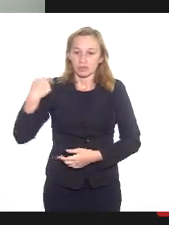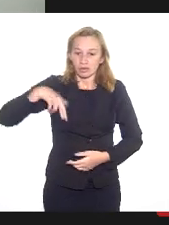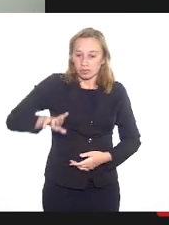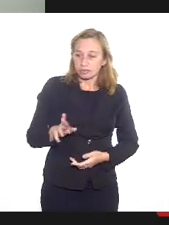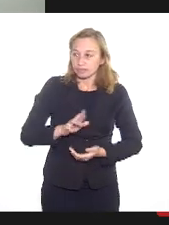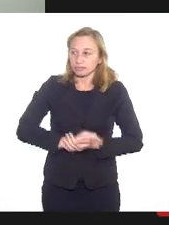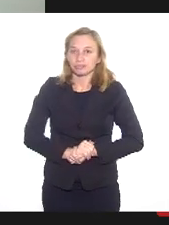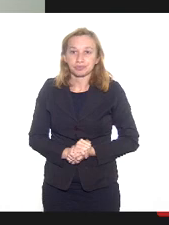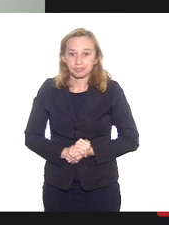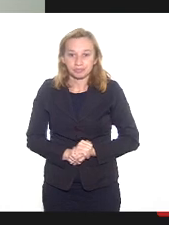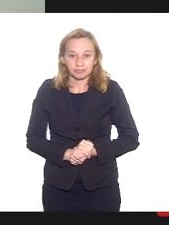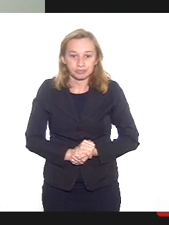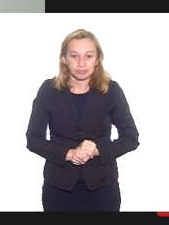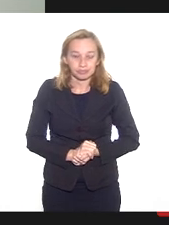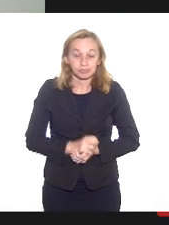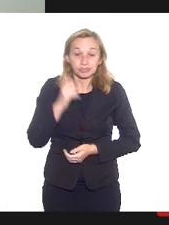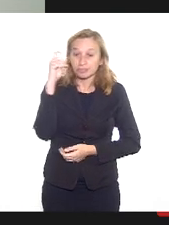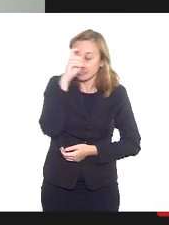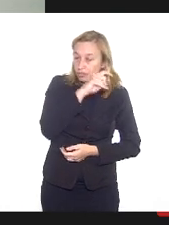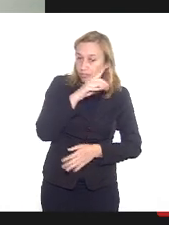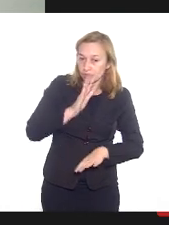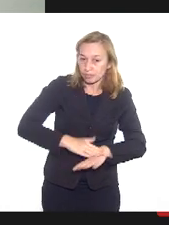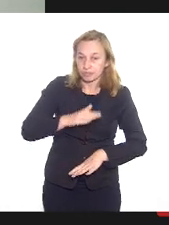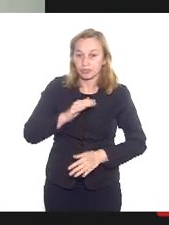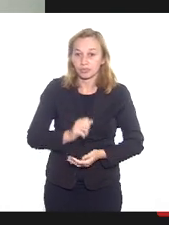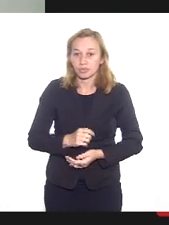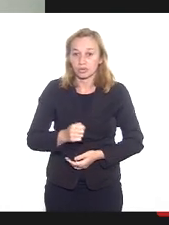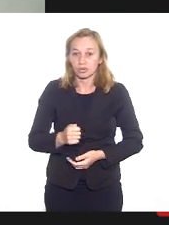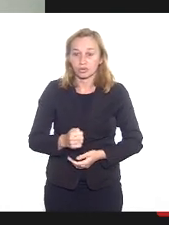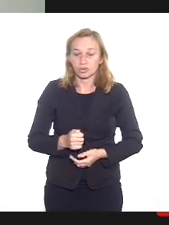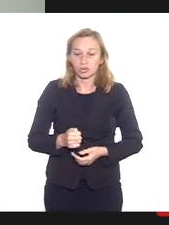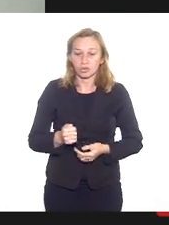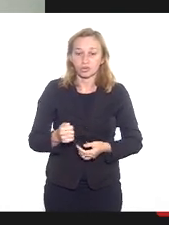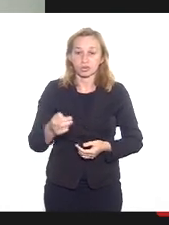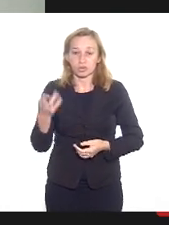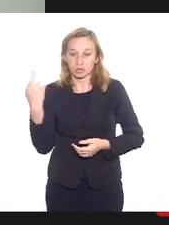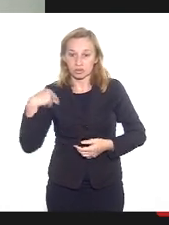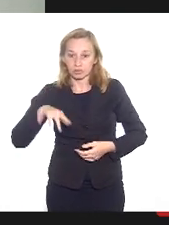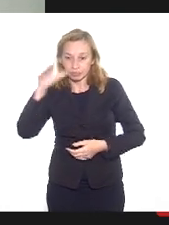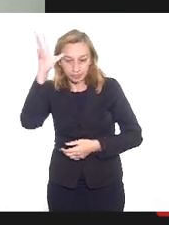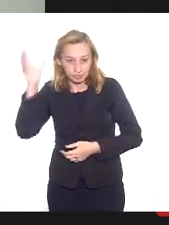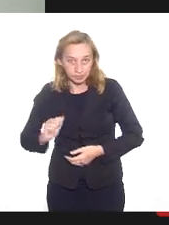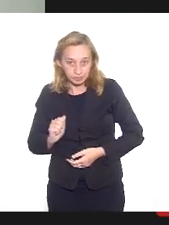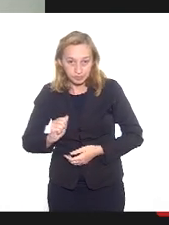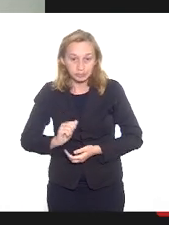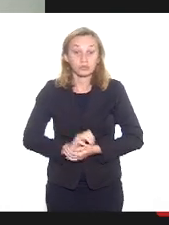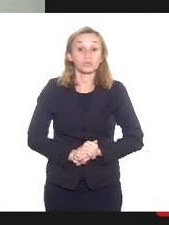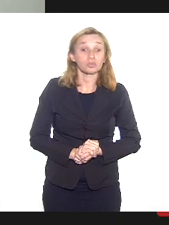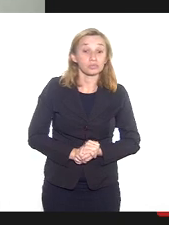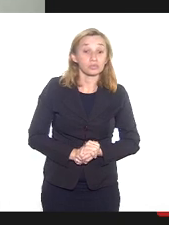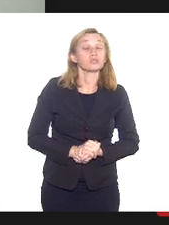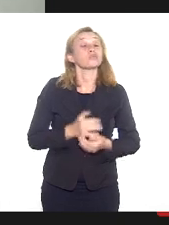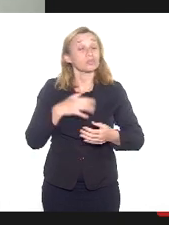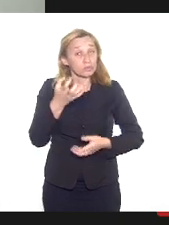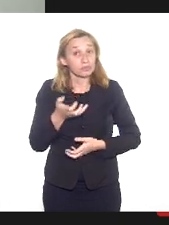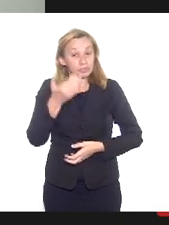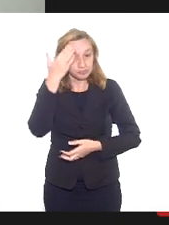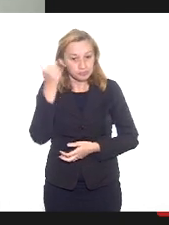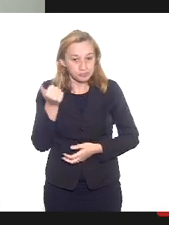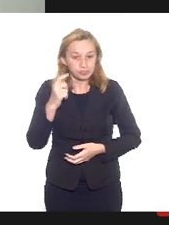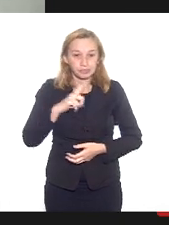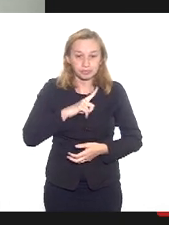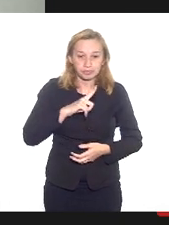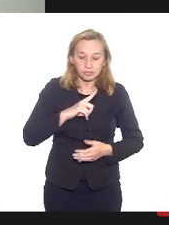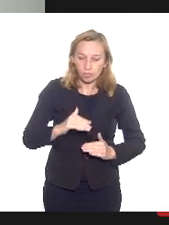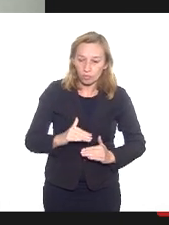quando a dificuldade é maior quando se trata das religiões de matriz africana, queria também saber se houve